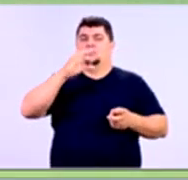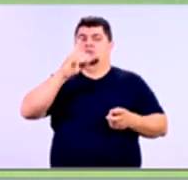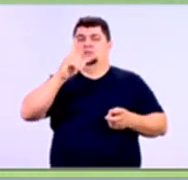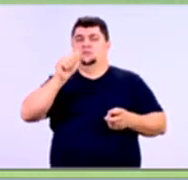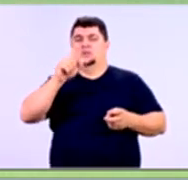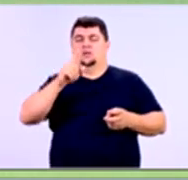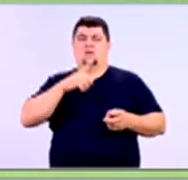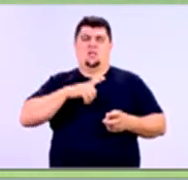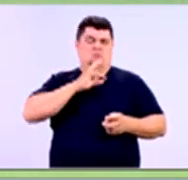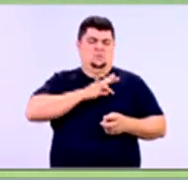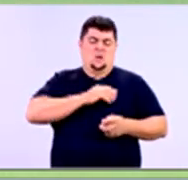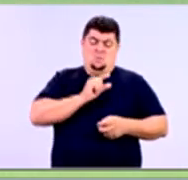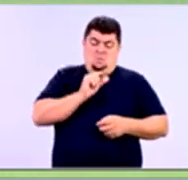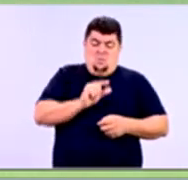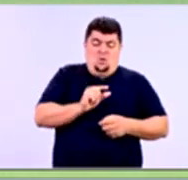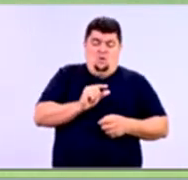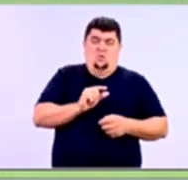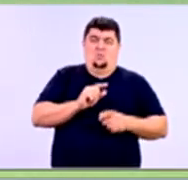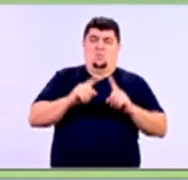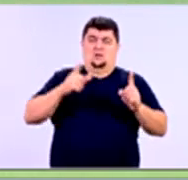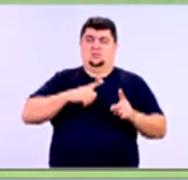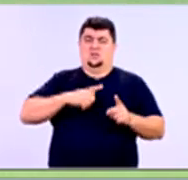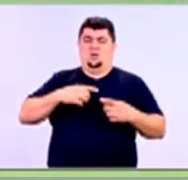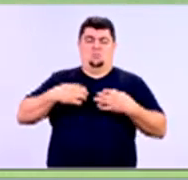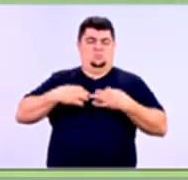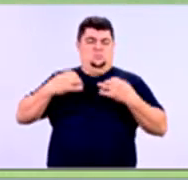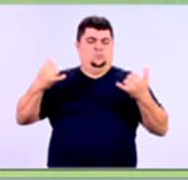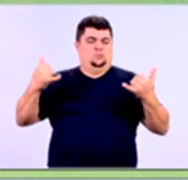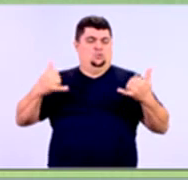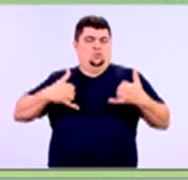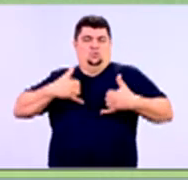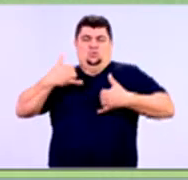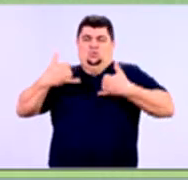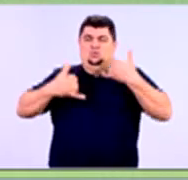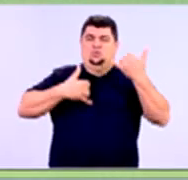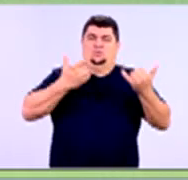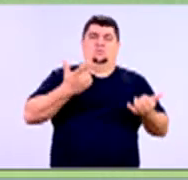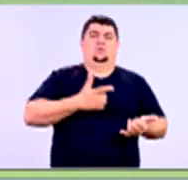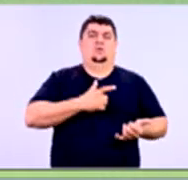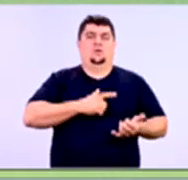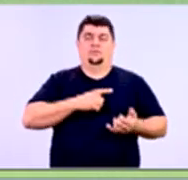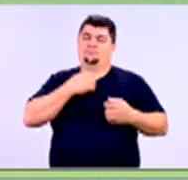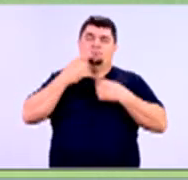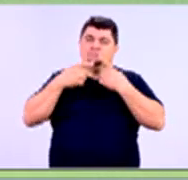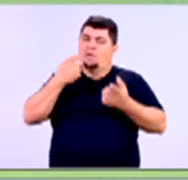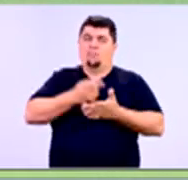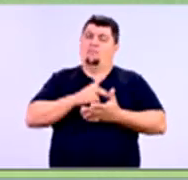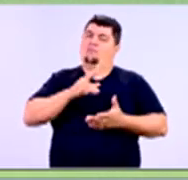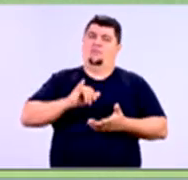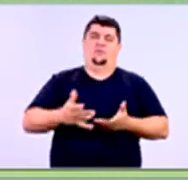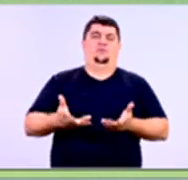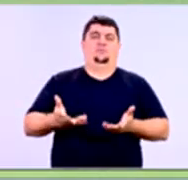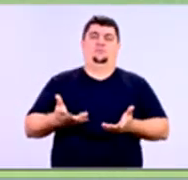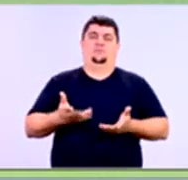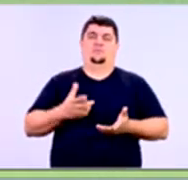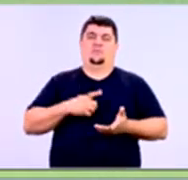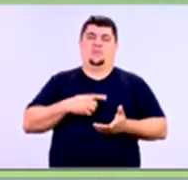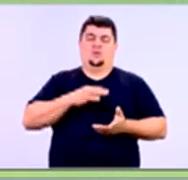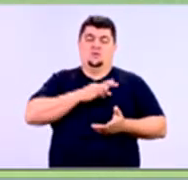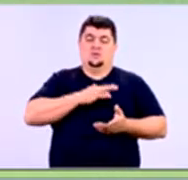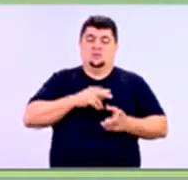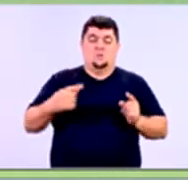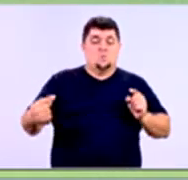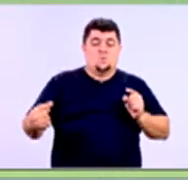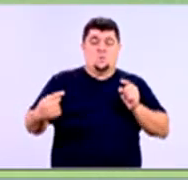ganha muito pouco, mas vive em um padrão de vida muito alto. Isso aí afeta a sua capacidade. Então, capacidade se aproxima muito do